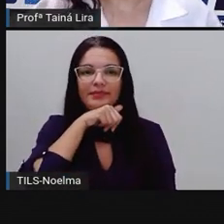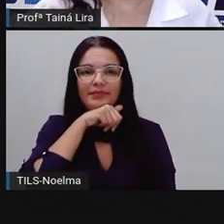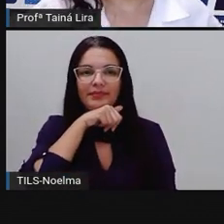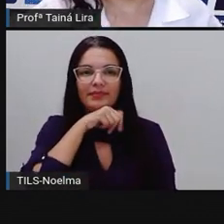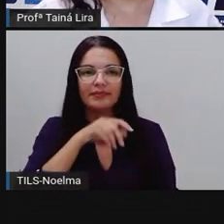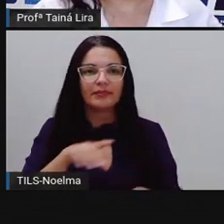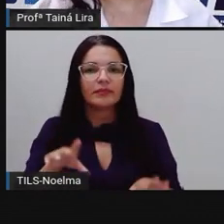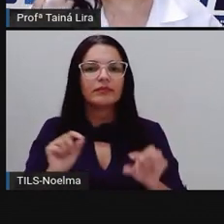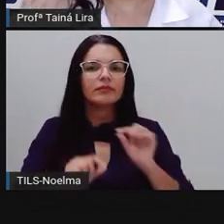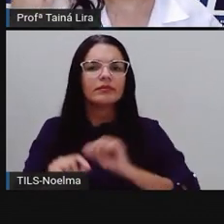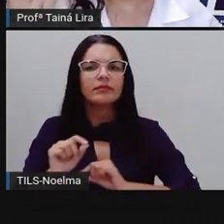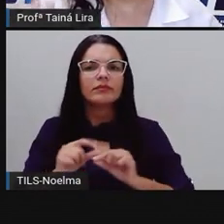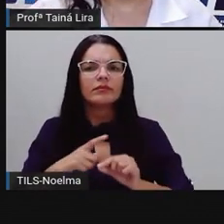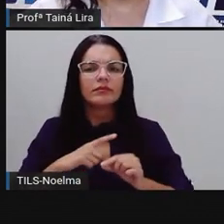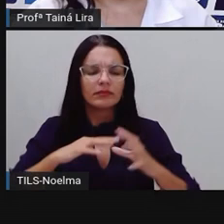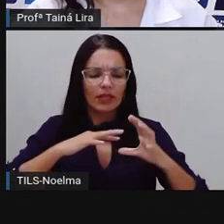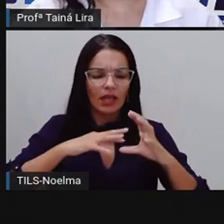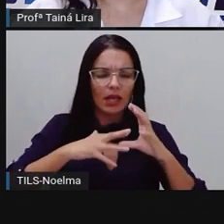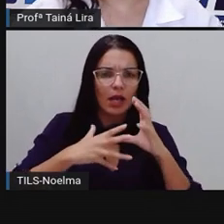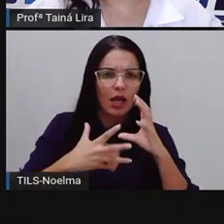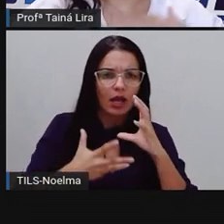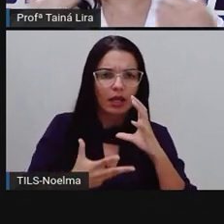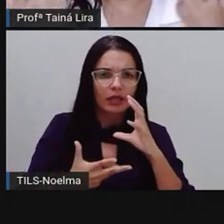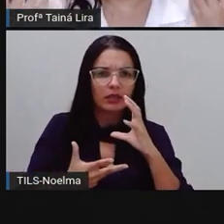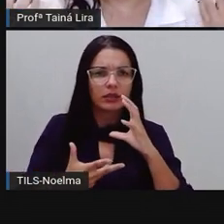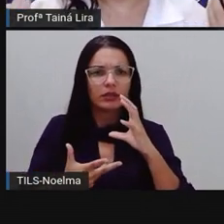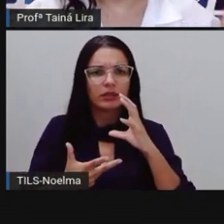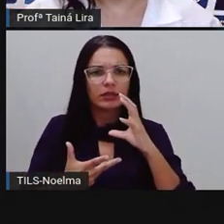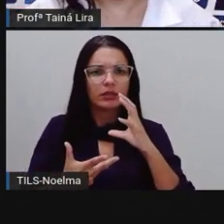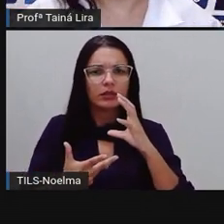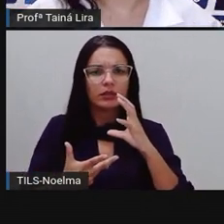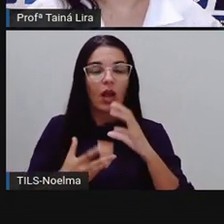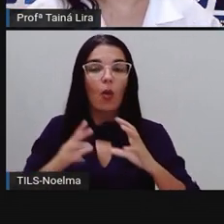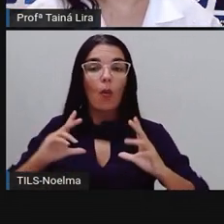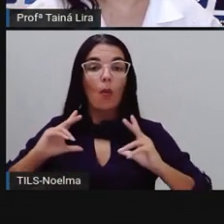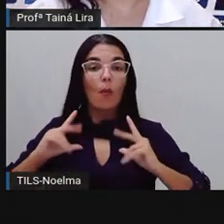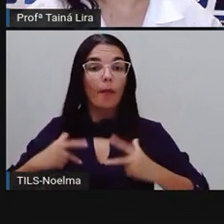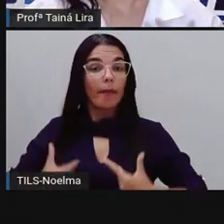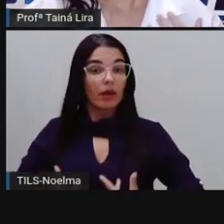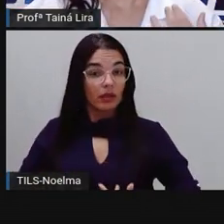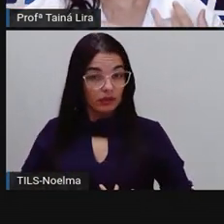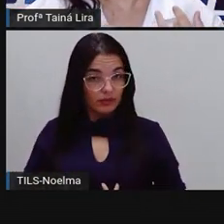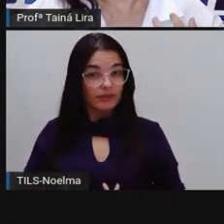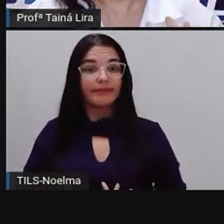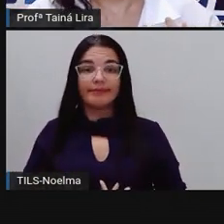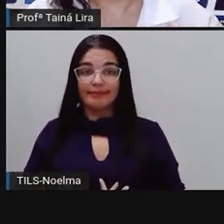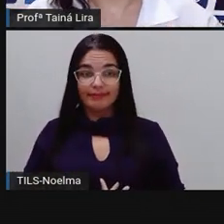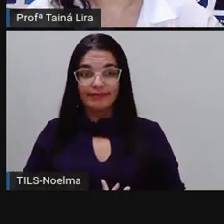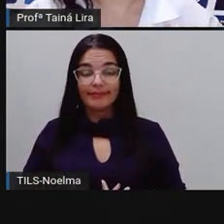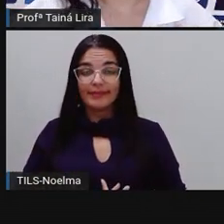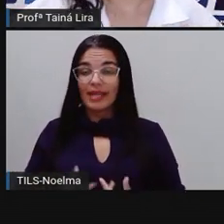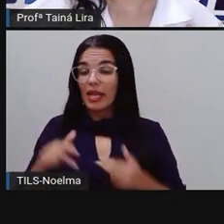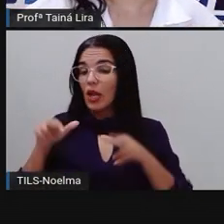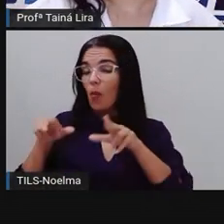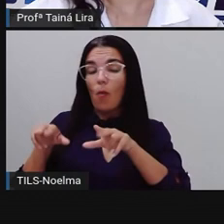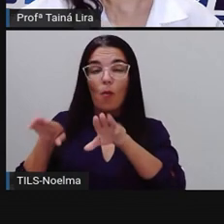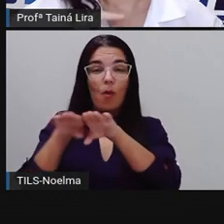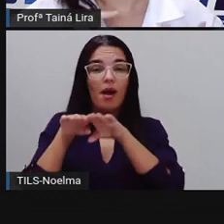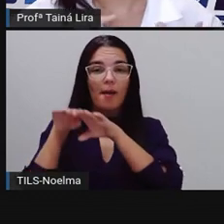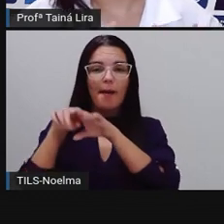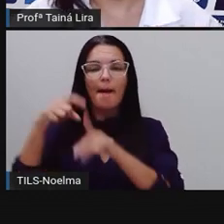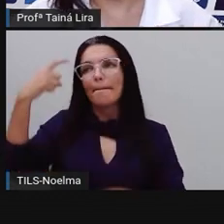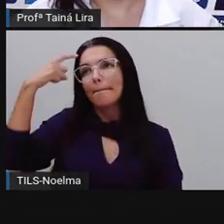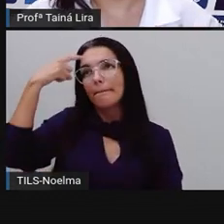esses animais, ele tem características que são características humanas, ou seja, eles pensam, tá?